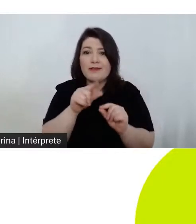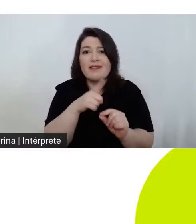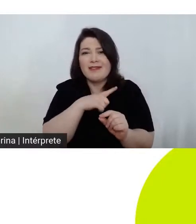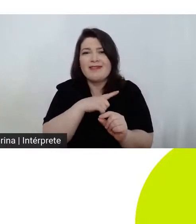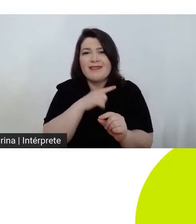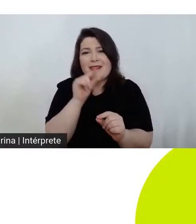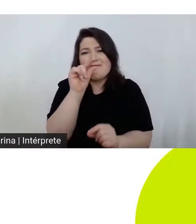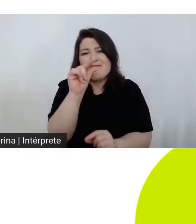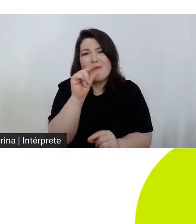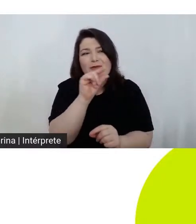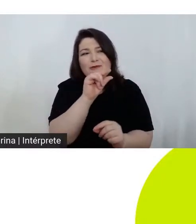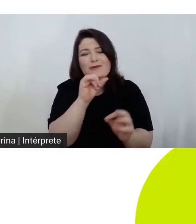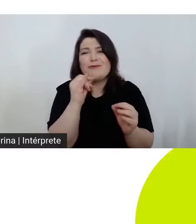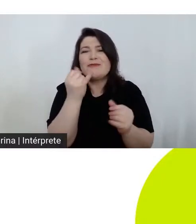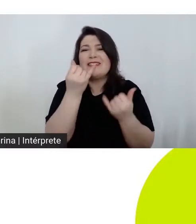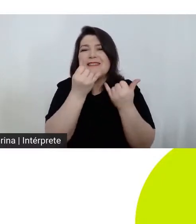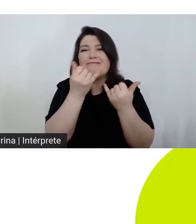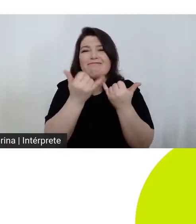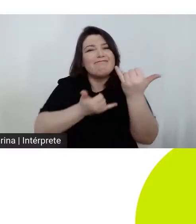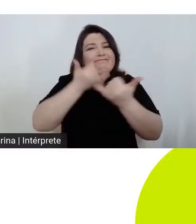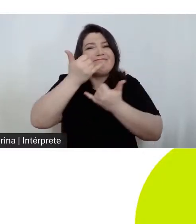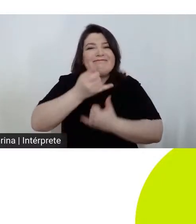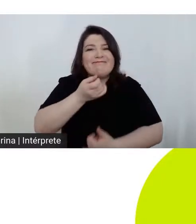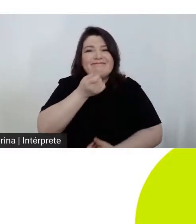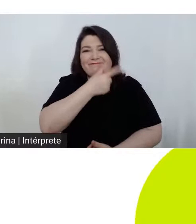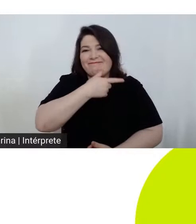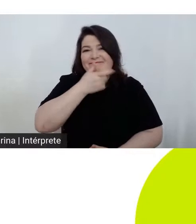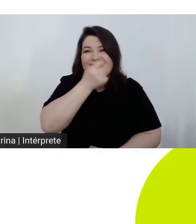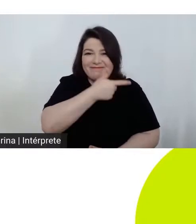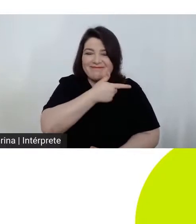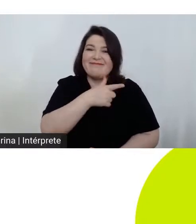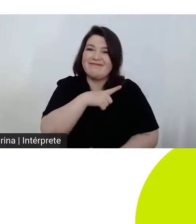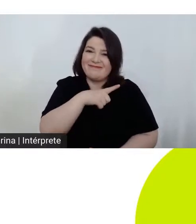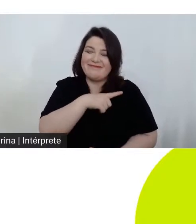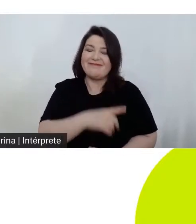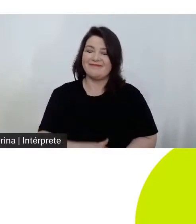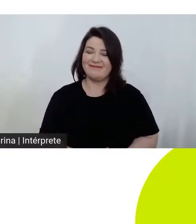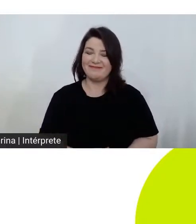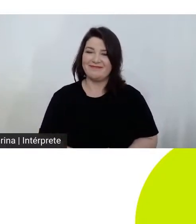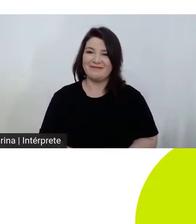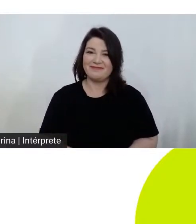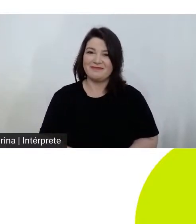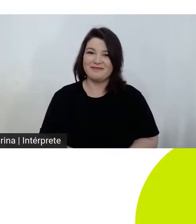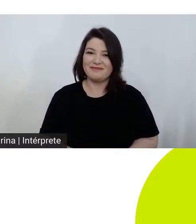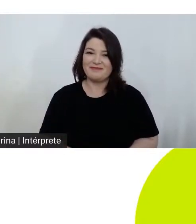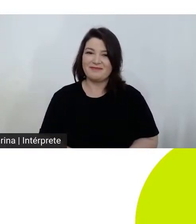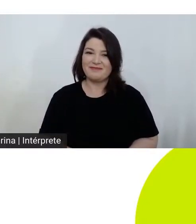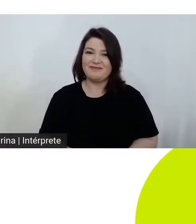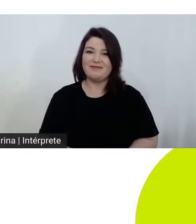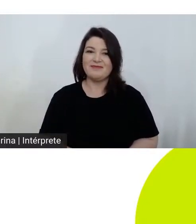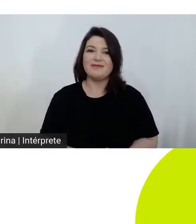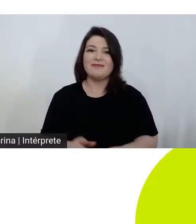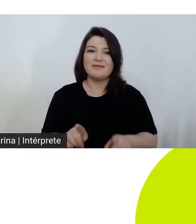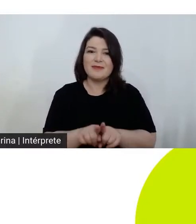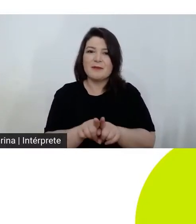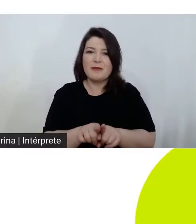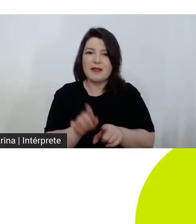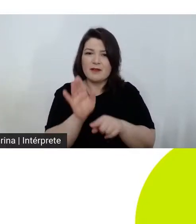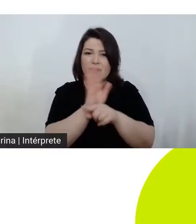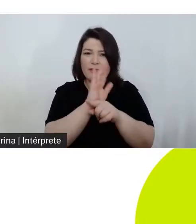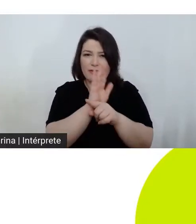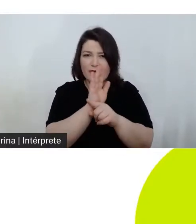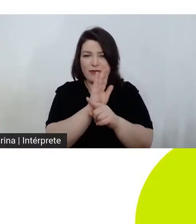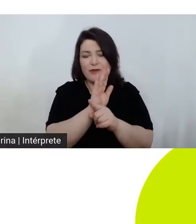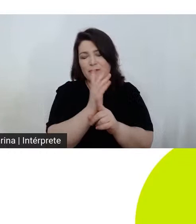isto do ponto de vista estético agora aquilo que me interessou no filme dos irmãos